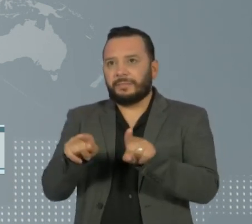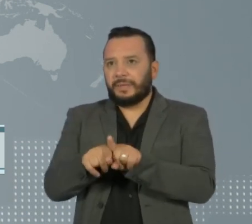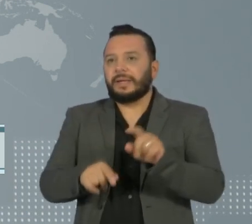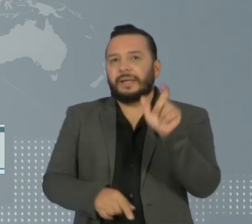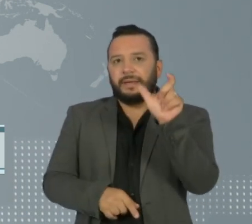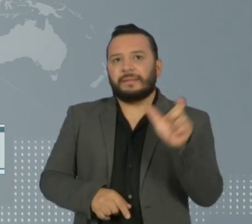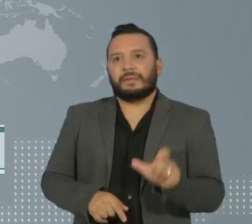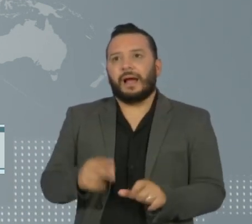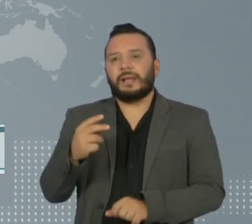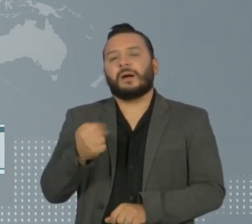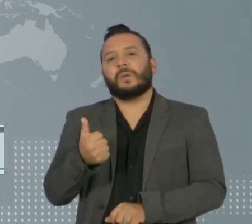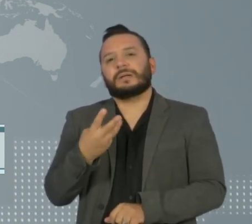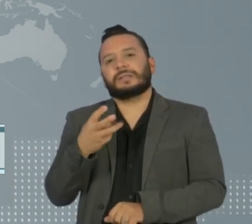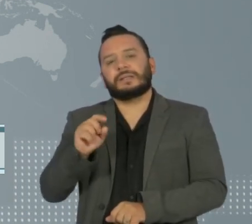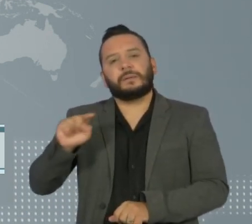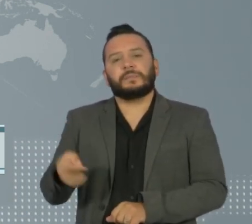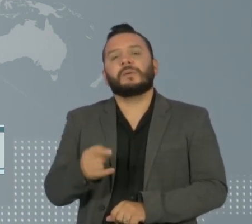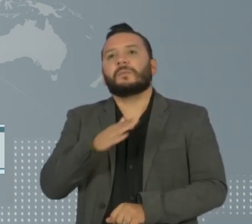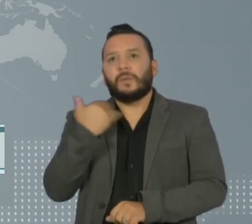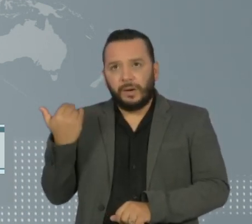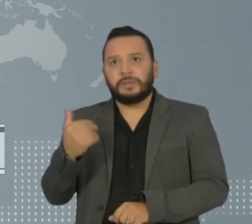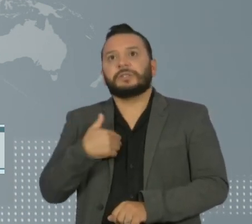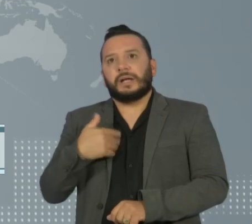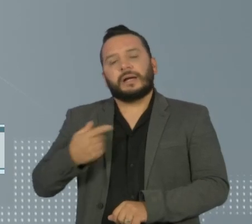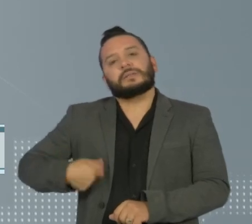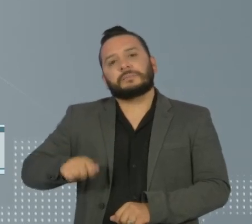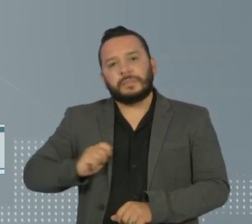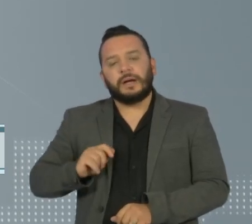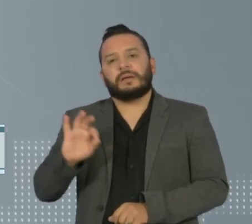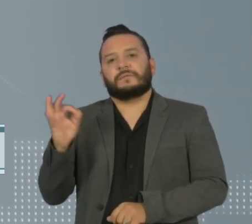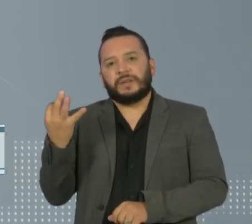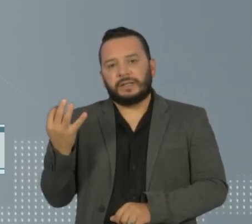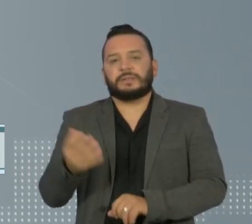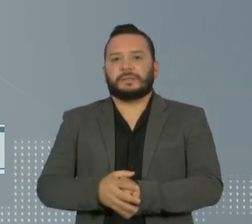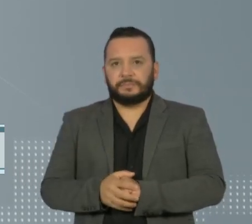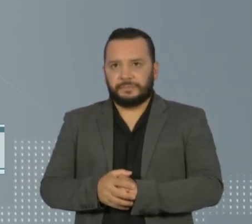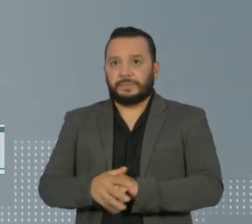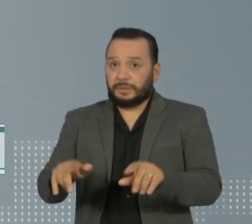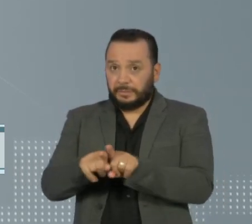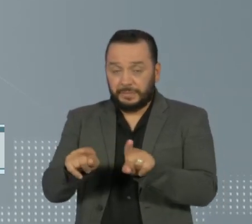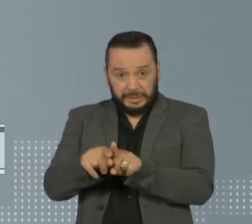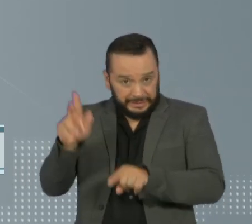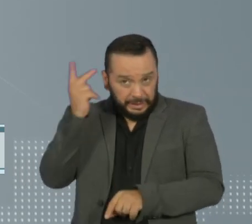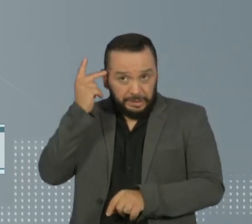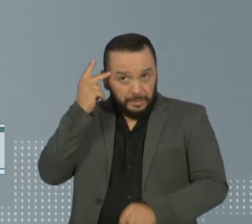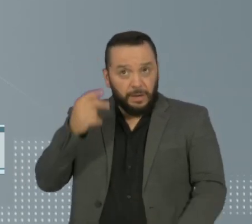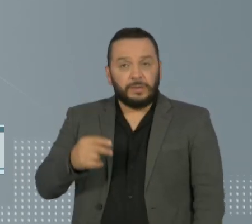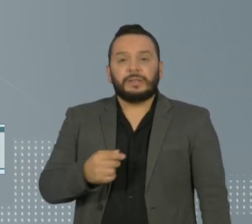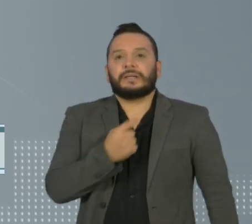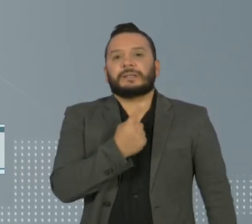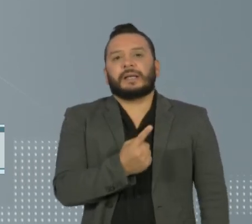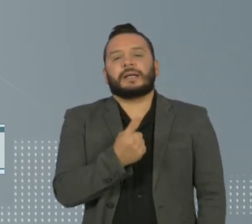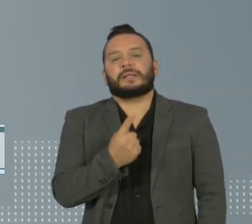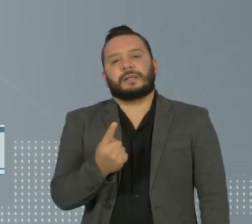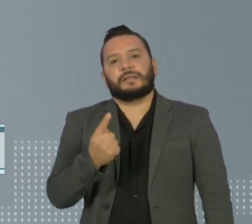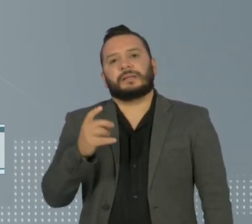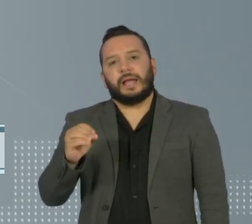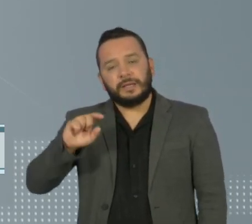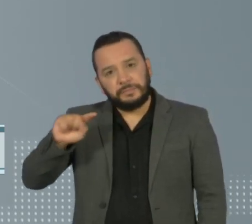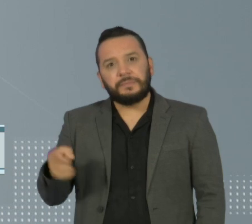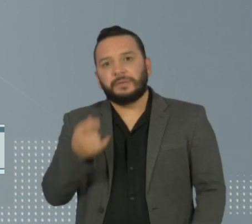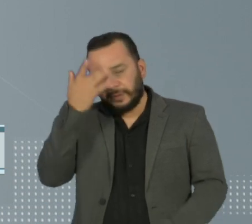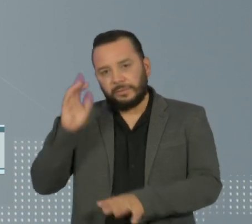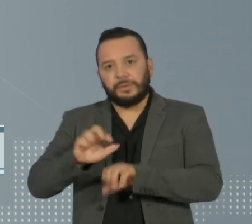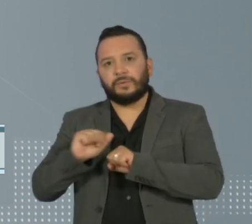mil mortes, já deixou para trás França e Espanha. No estado de São Paulo, são praticamente 110 mil registros e 7